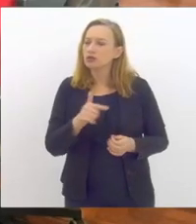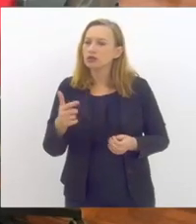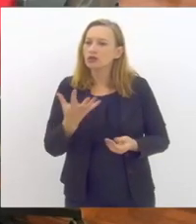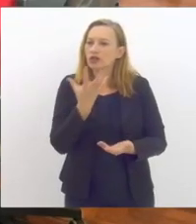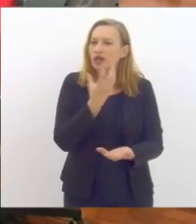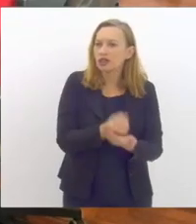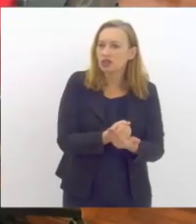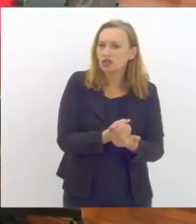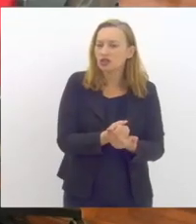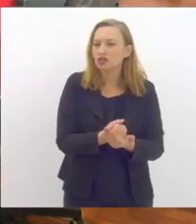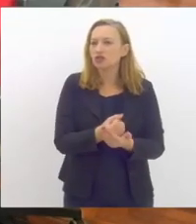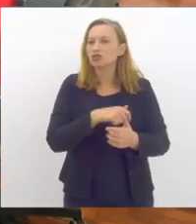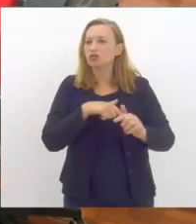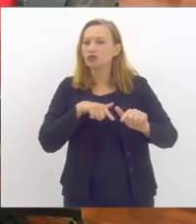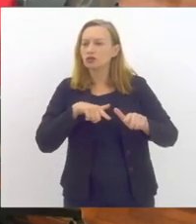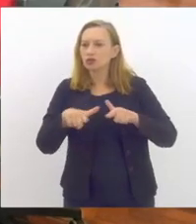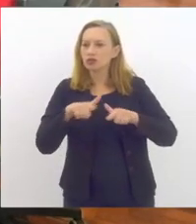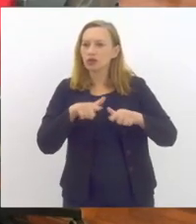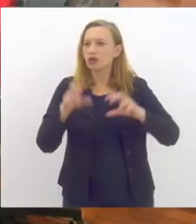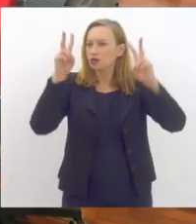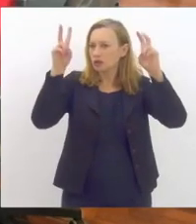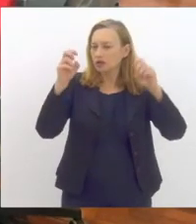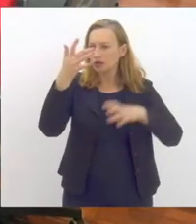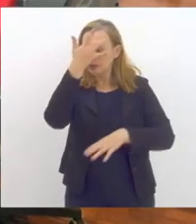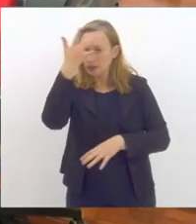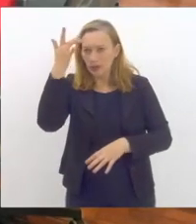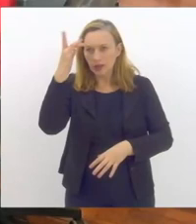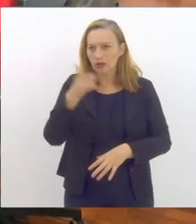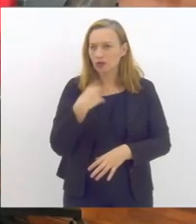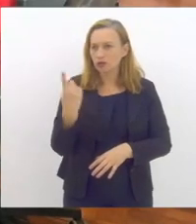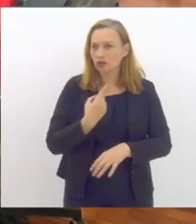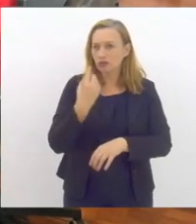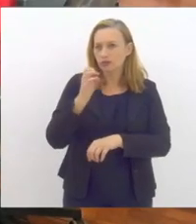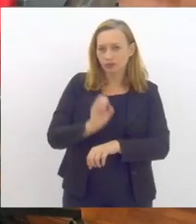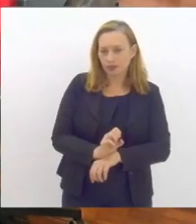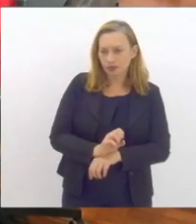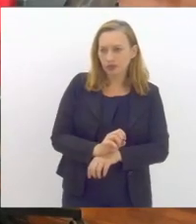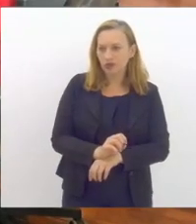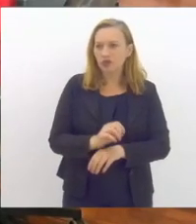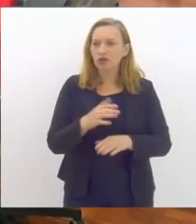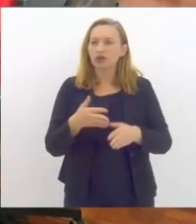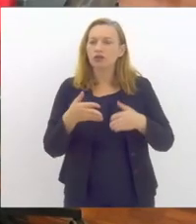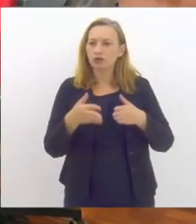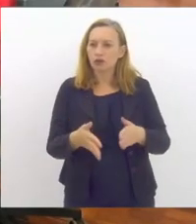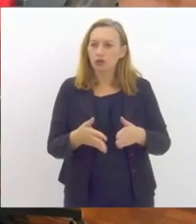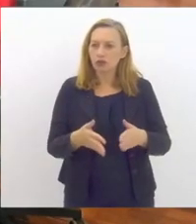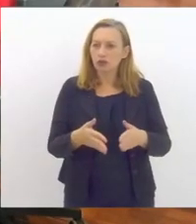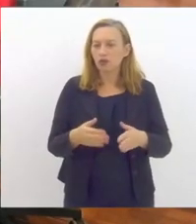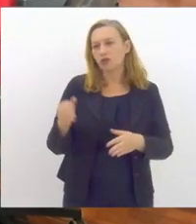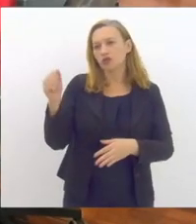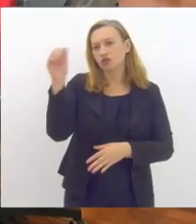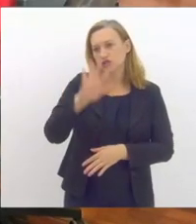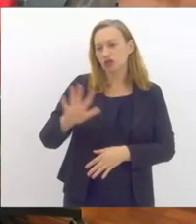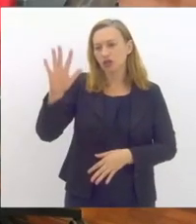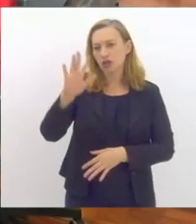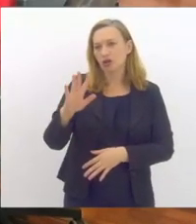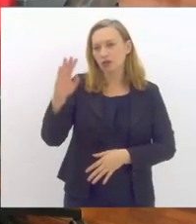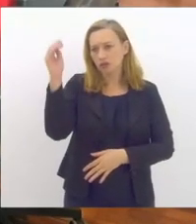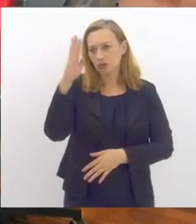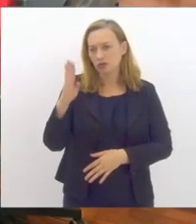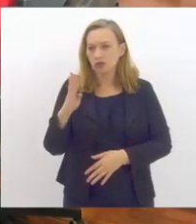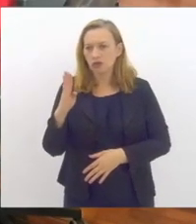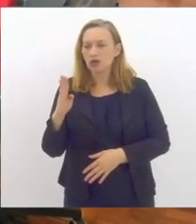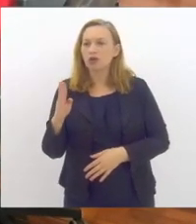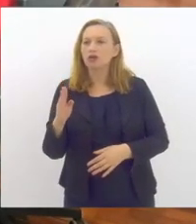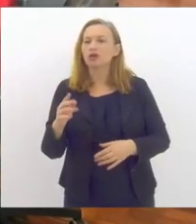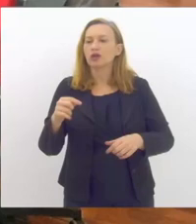ações sobre o tema saúde mental no nosso estado. Isso se refletiu no país de forma geral mas isso também aconteceu aqui no Rio